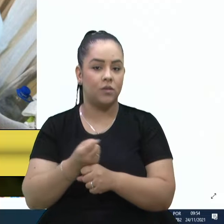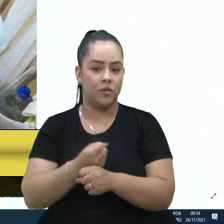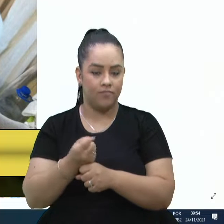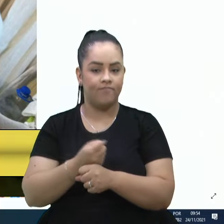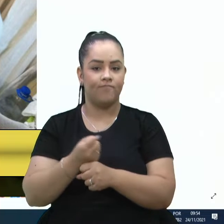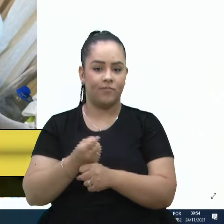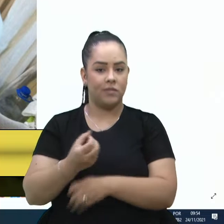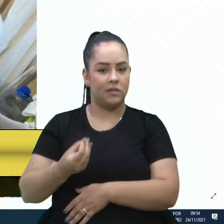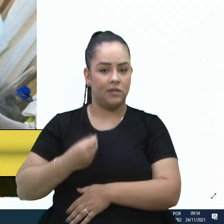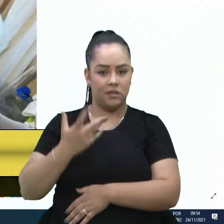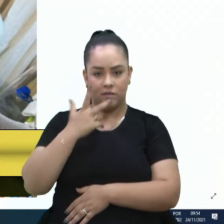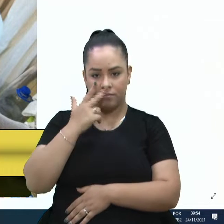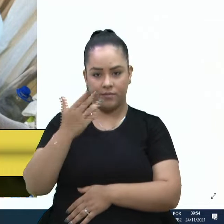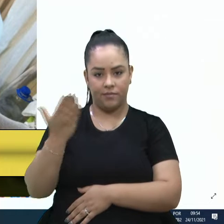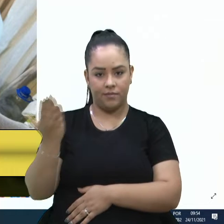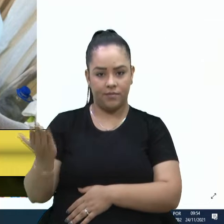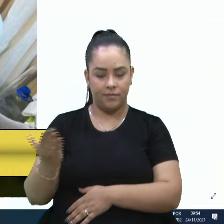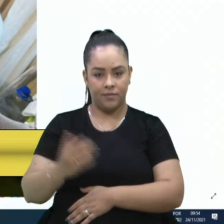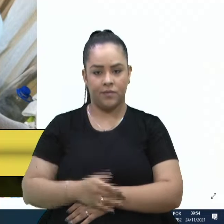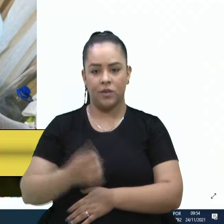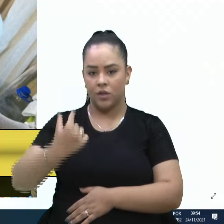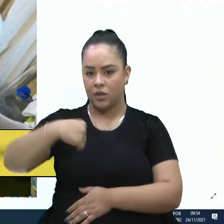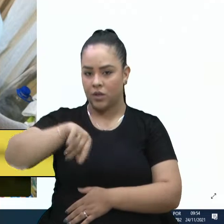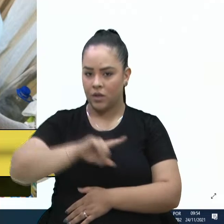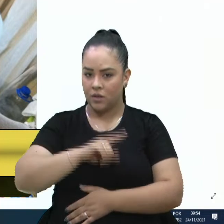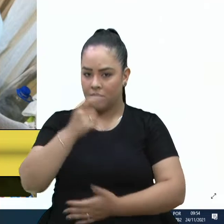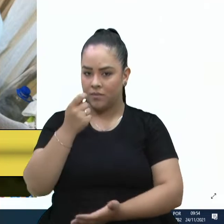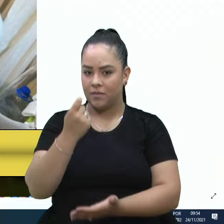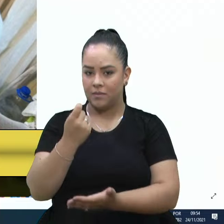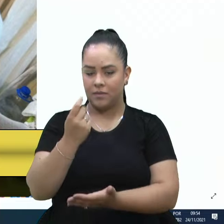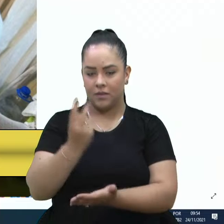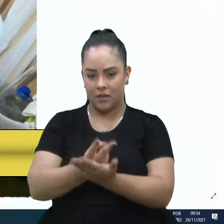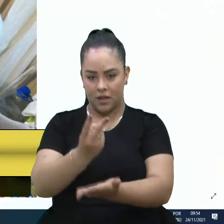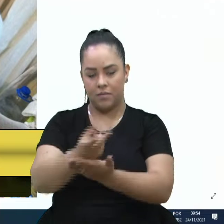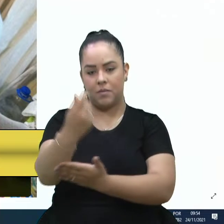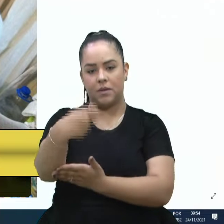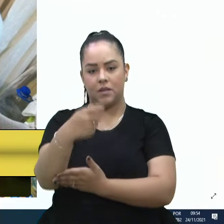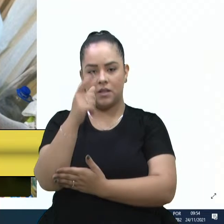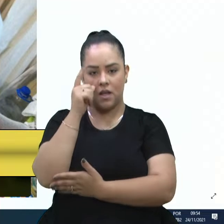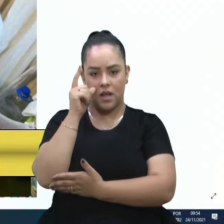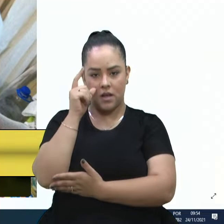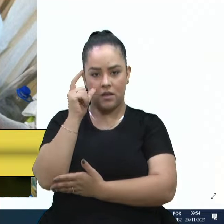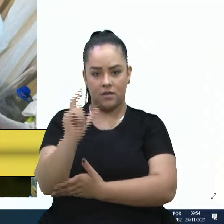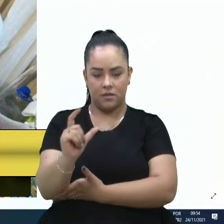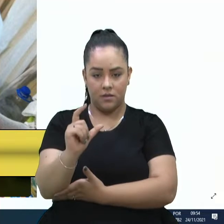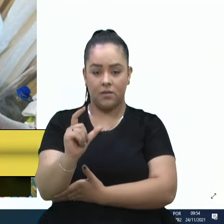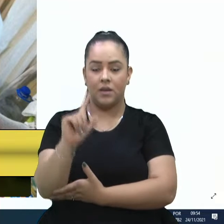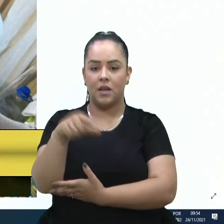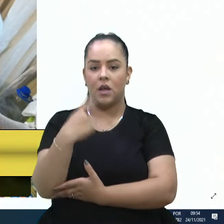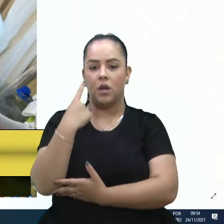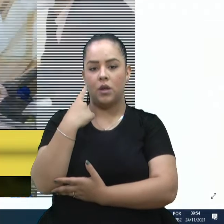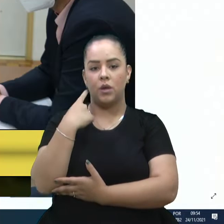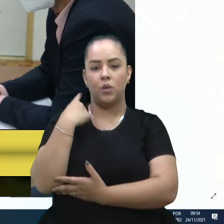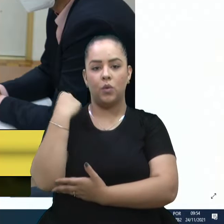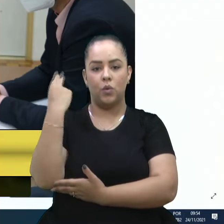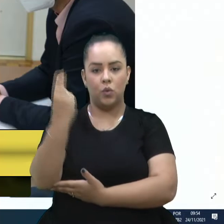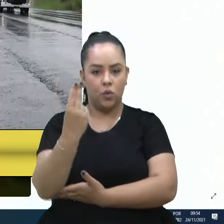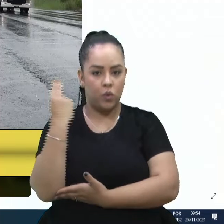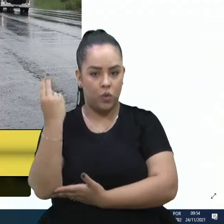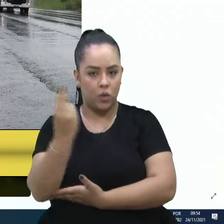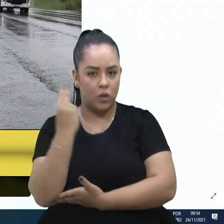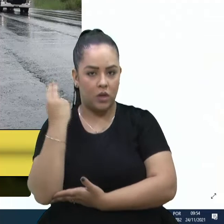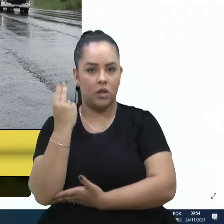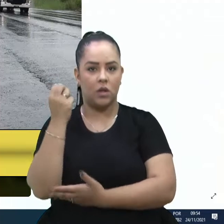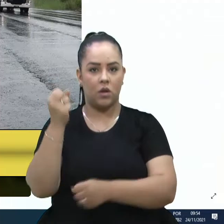preocupação que nós temos que estar sempre atentos nesse quesito. E é de extrema urgência essa obra, pois estamos